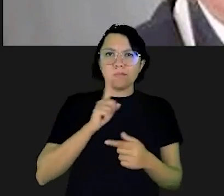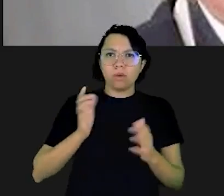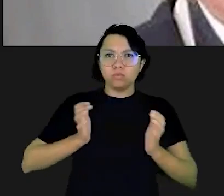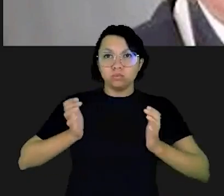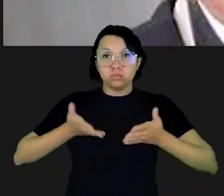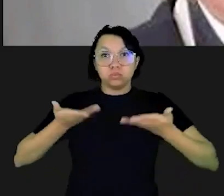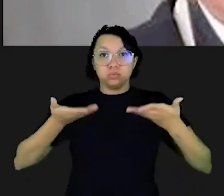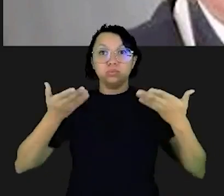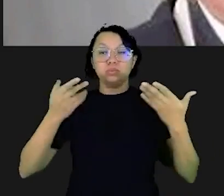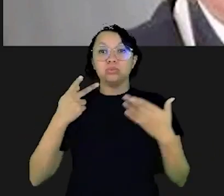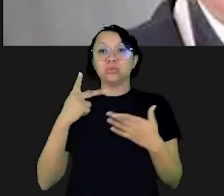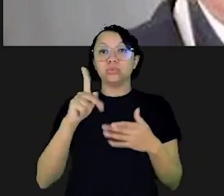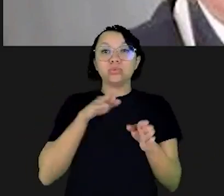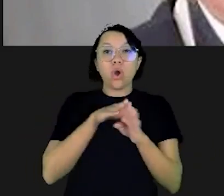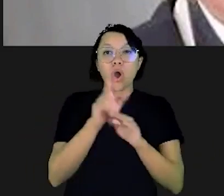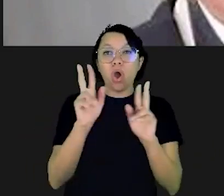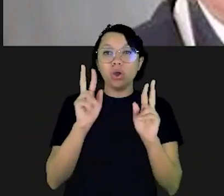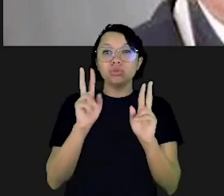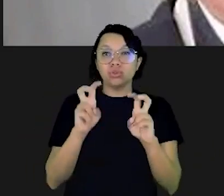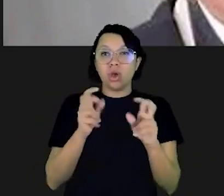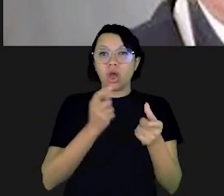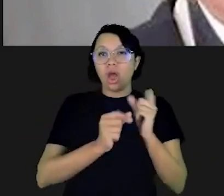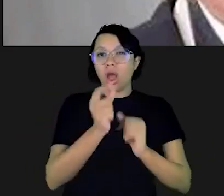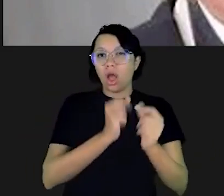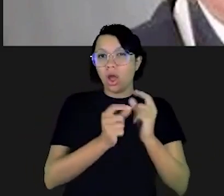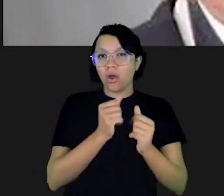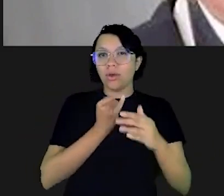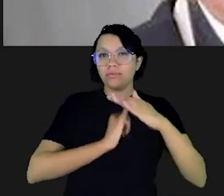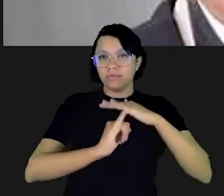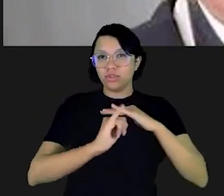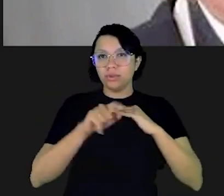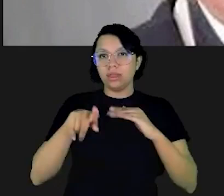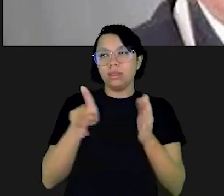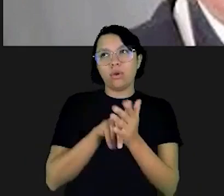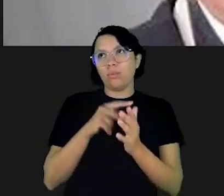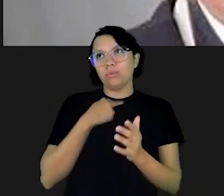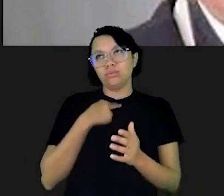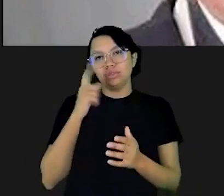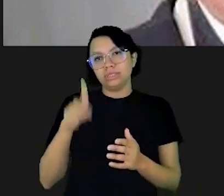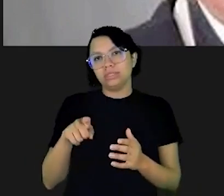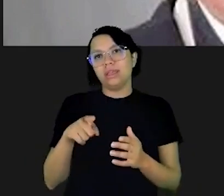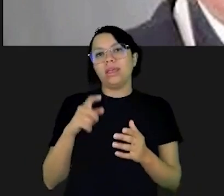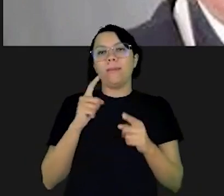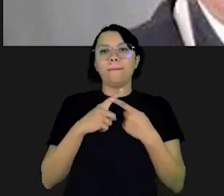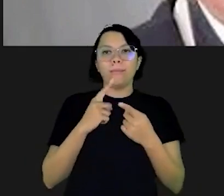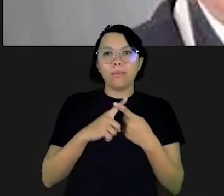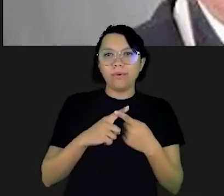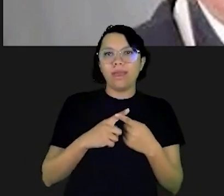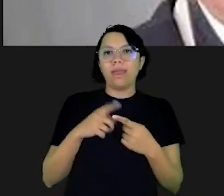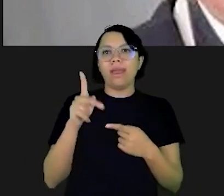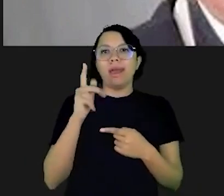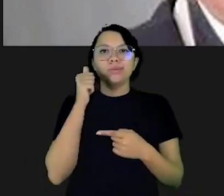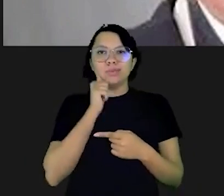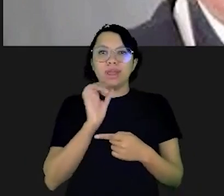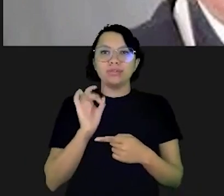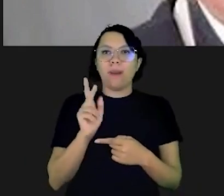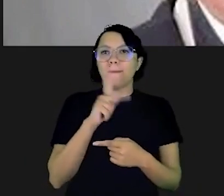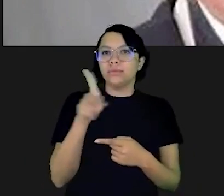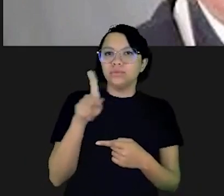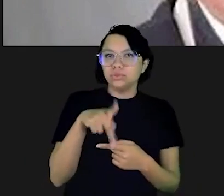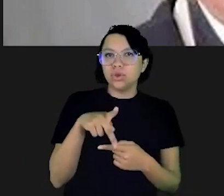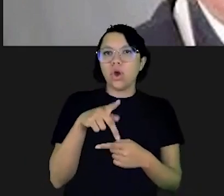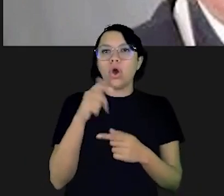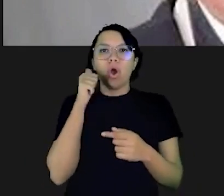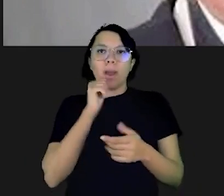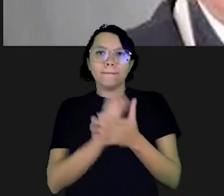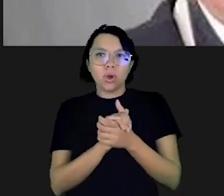Ajudou milhões de mulheres americanas a enriquecer com seus conselhos sobre investimento. Ela própria não podia ser consultora financeira porque era